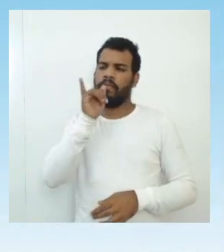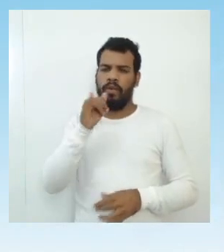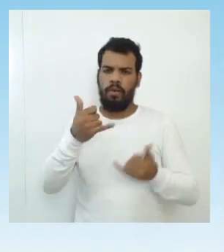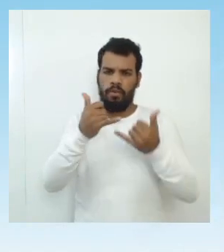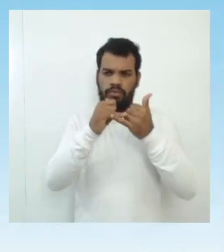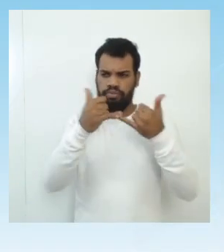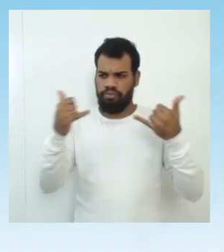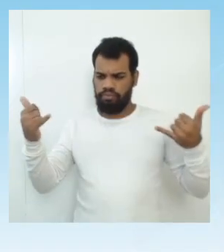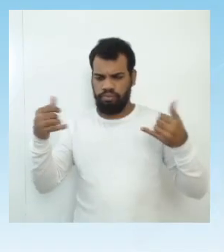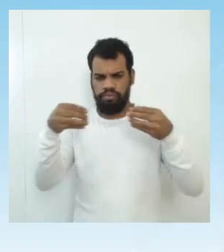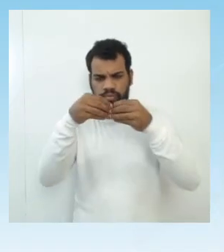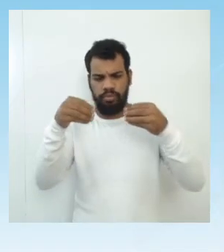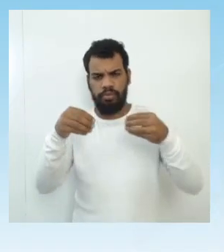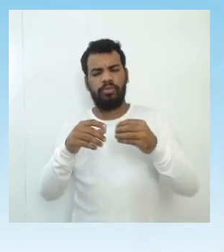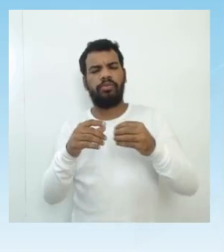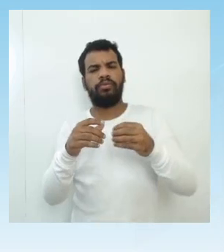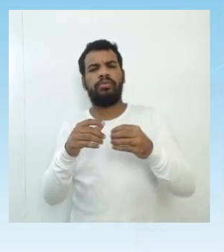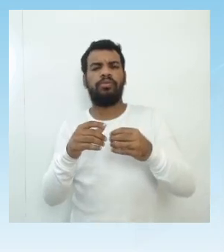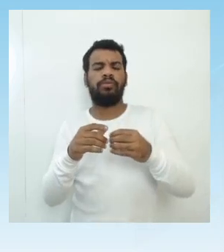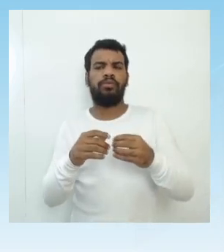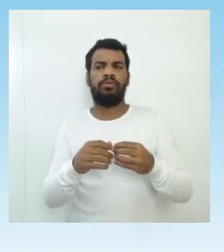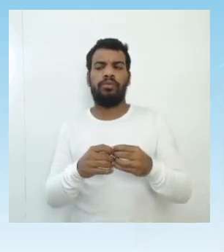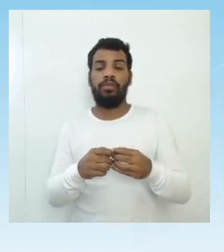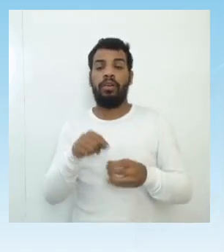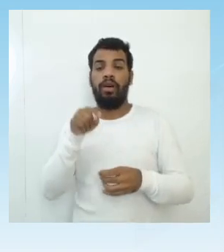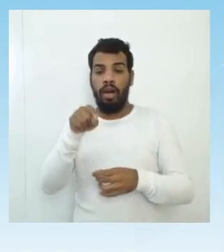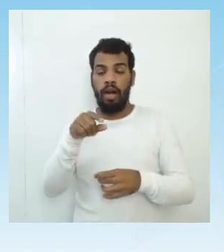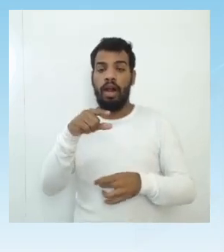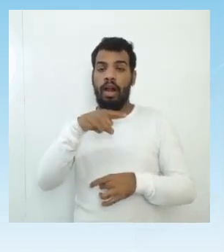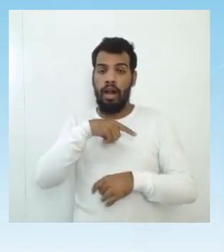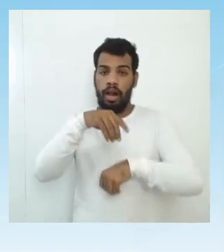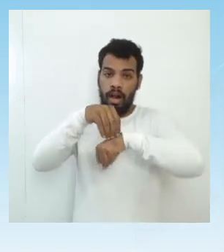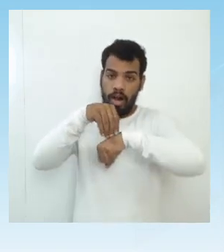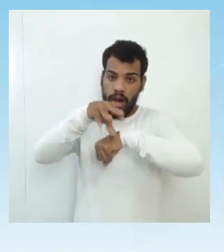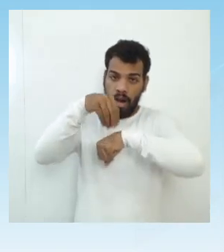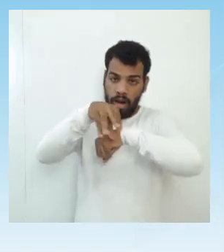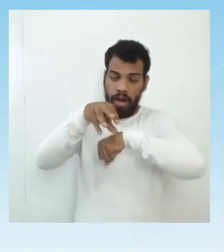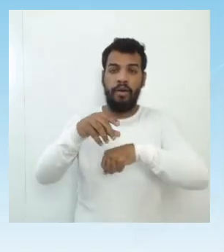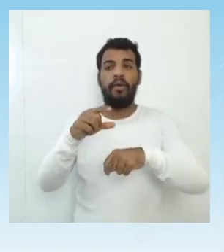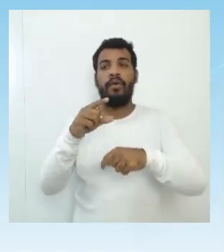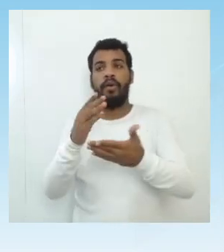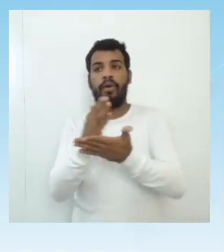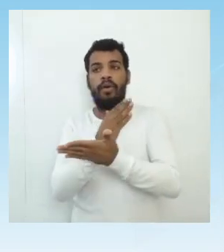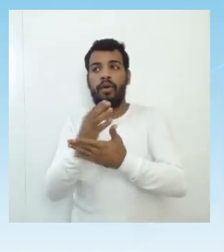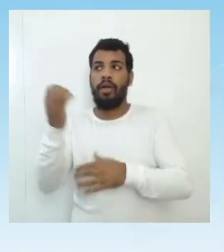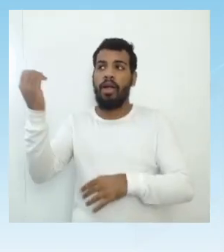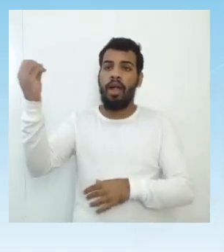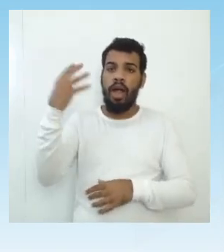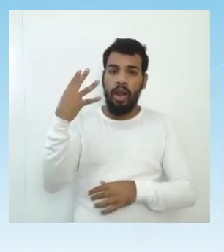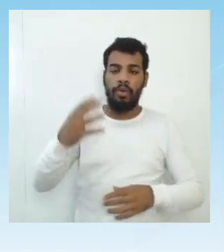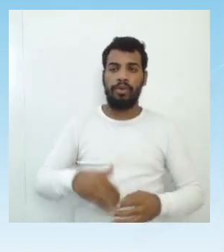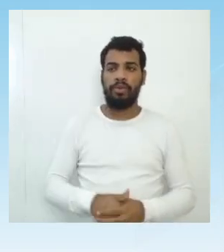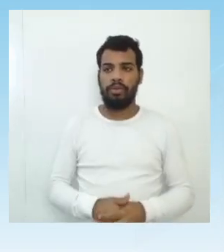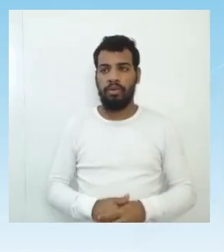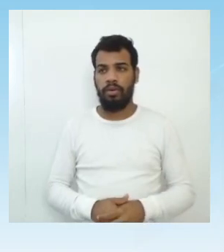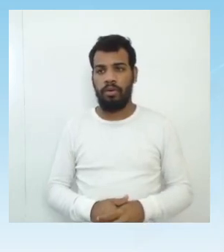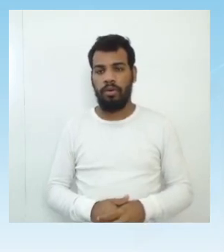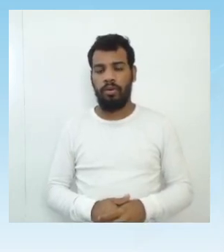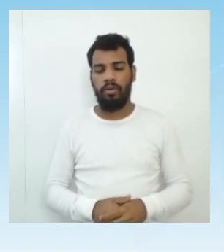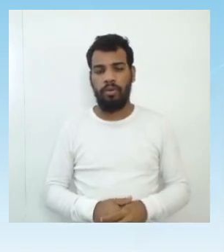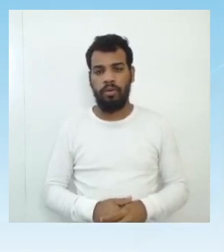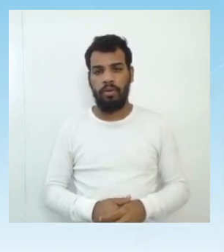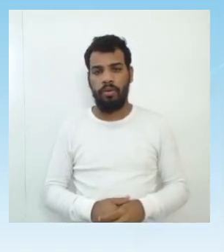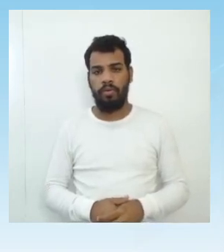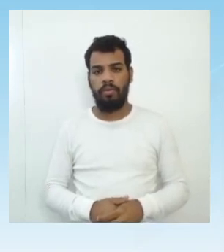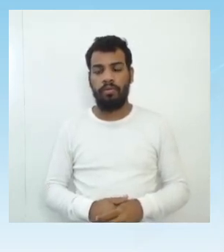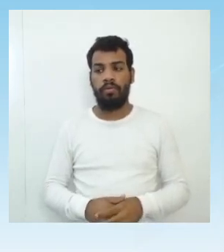polímeros condutores, eles vão emitir ali o quê? A luz. Esses materiais hoje, eles vão